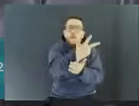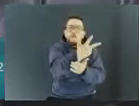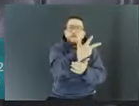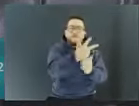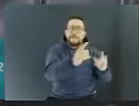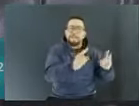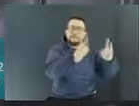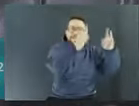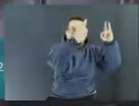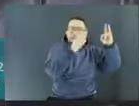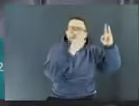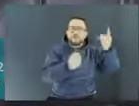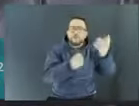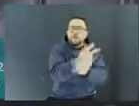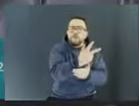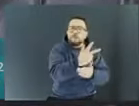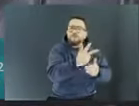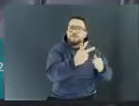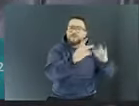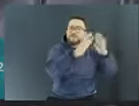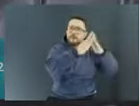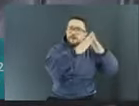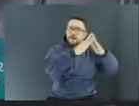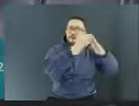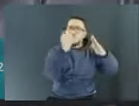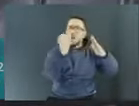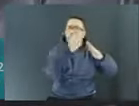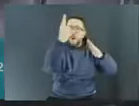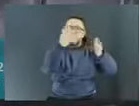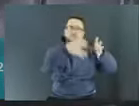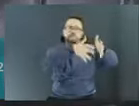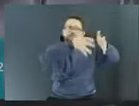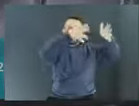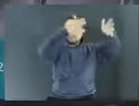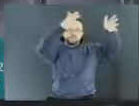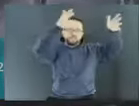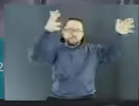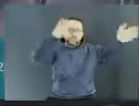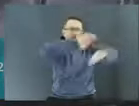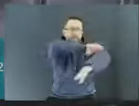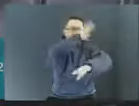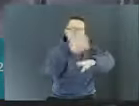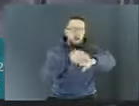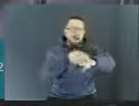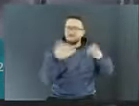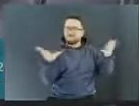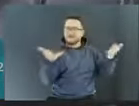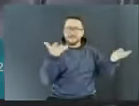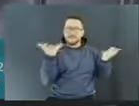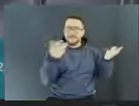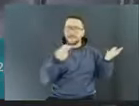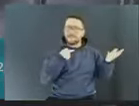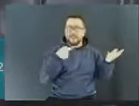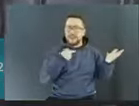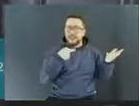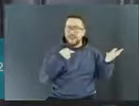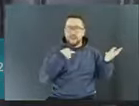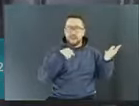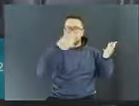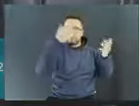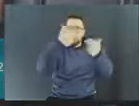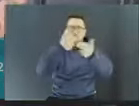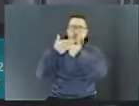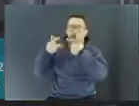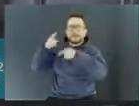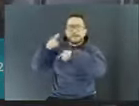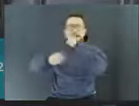naquele imóvel vai poder ser colocado uma self-storage. Então, fica difícil a gente investir e players de fora, de